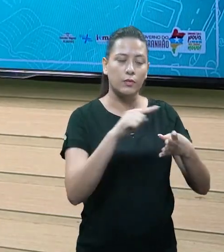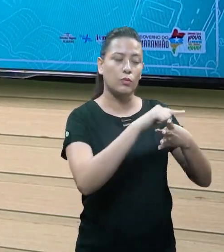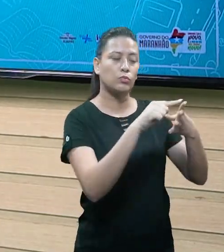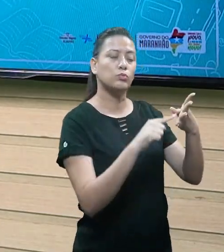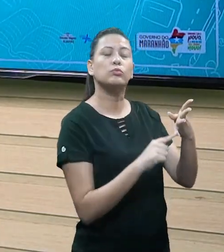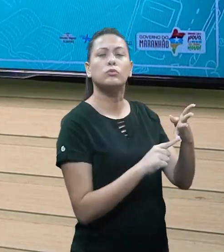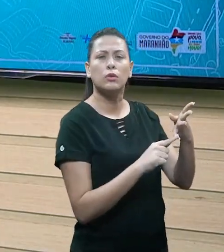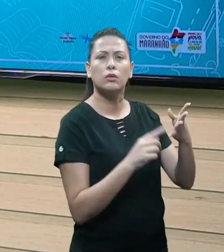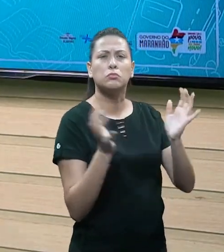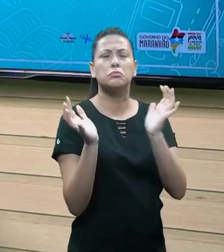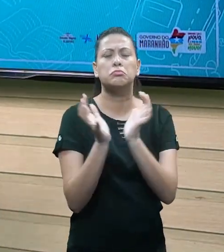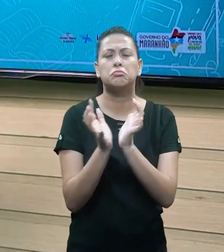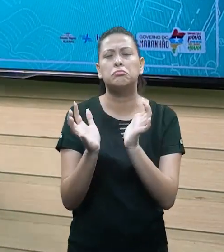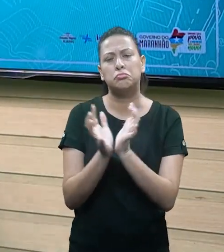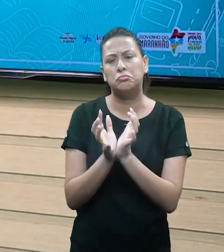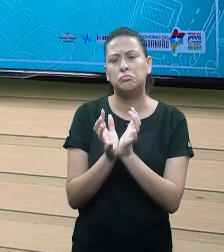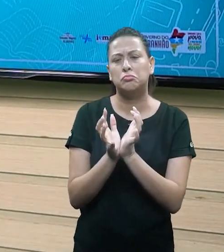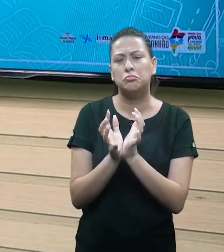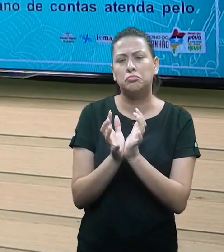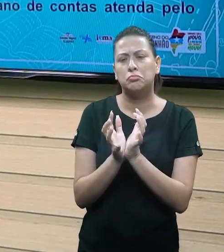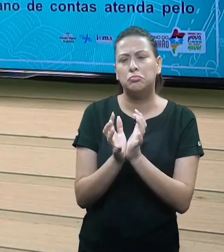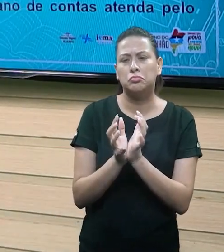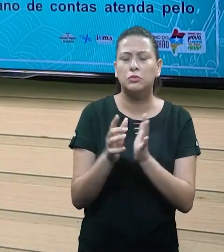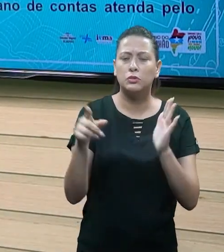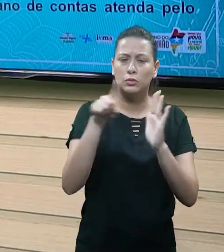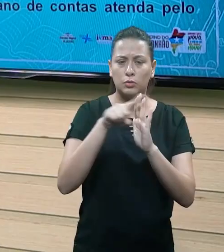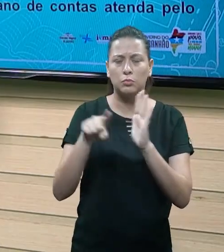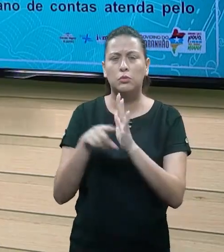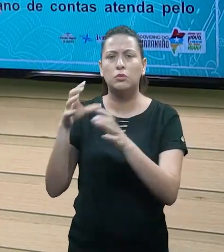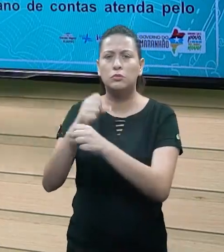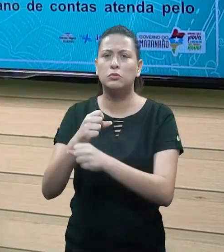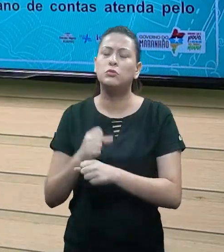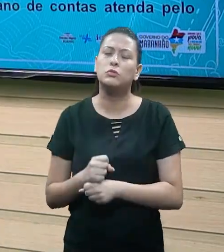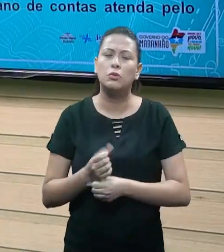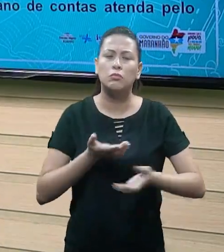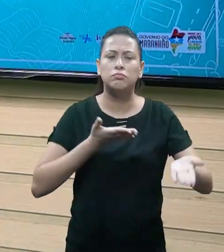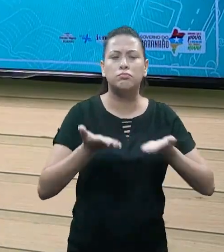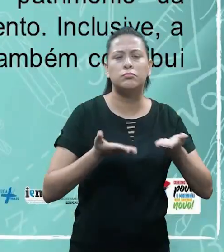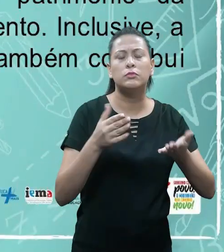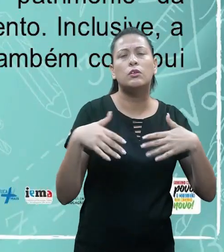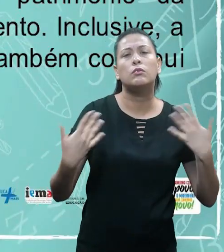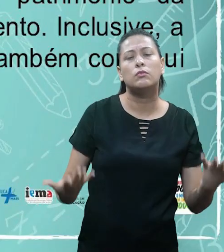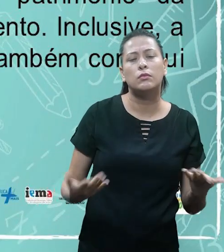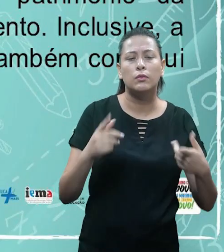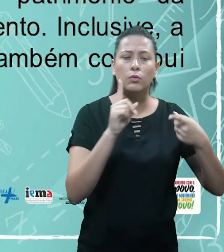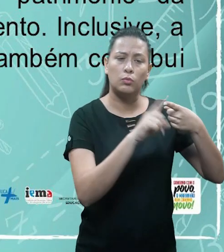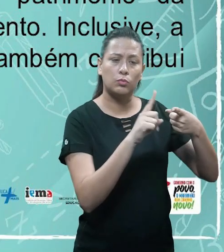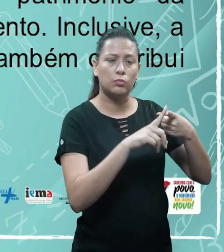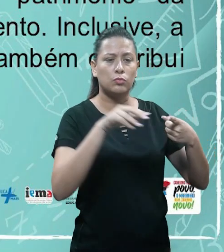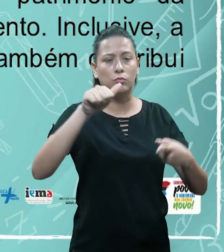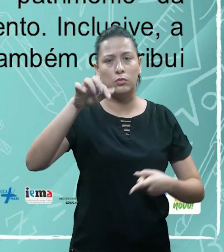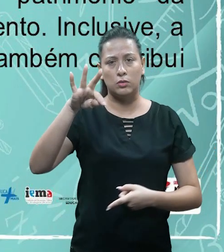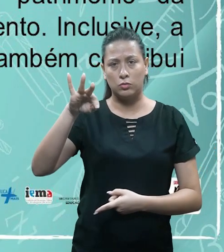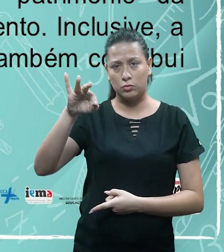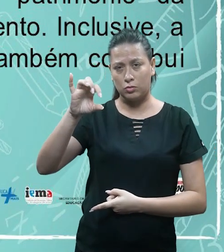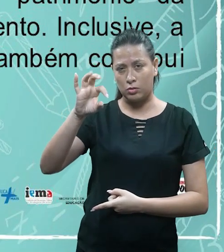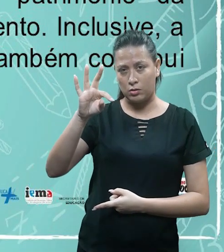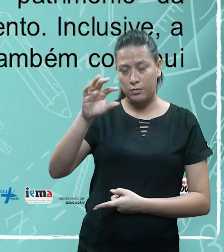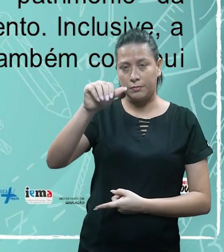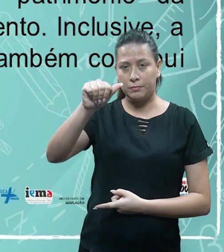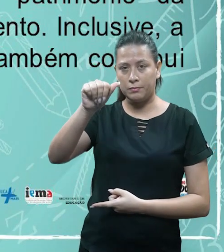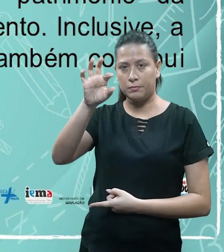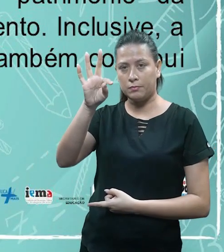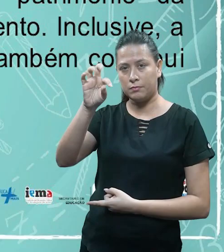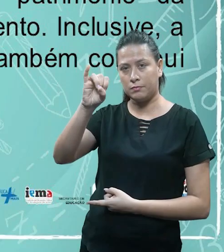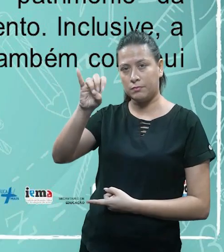são os primeiros quatro grandes grupos? Quais são esses quatro grandes grupos que o plano de contas deve atender? Primeiro grupo é o ativo. O é que fala